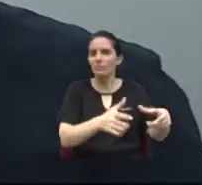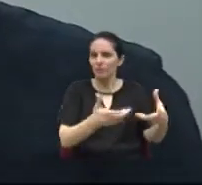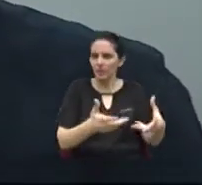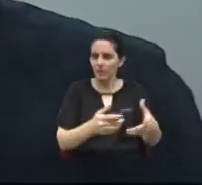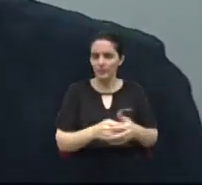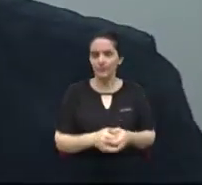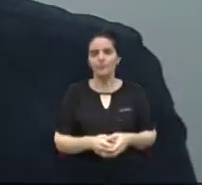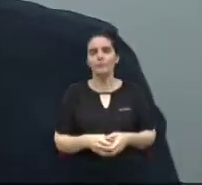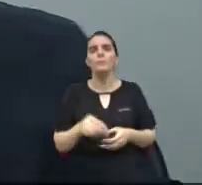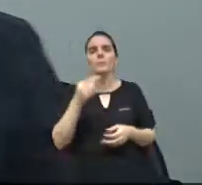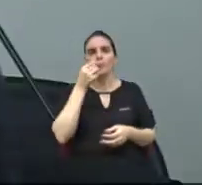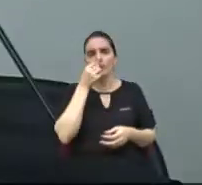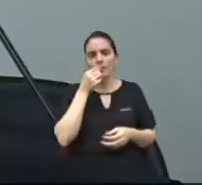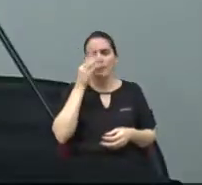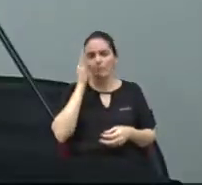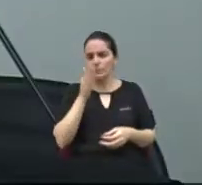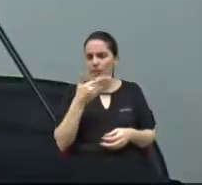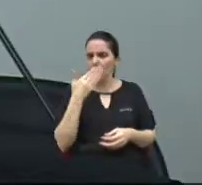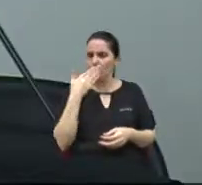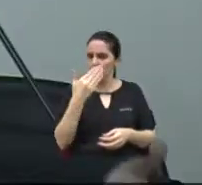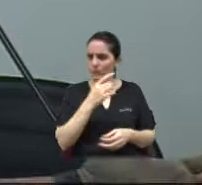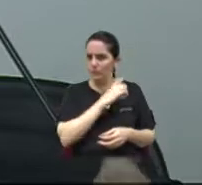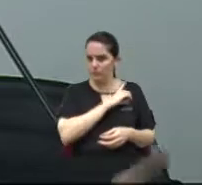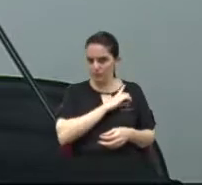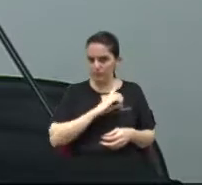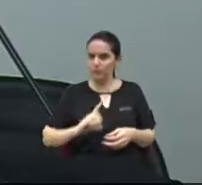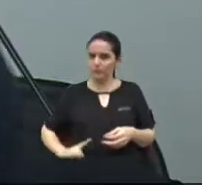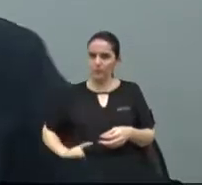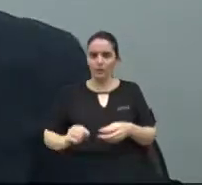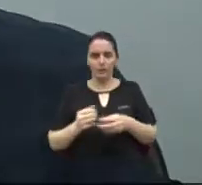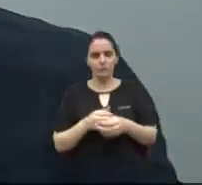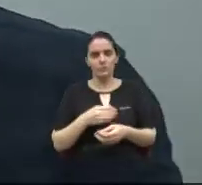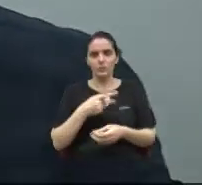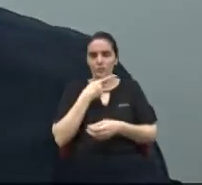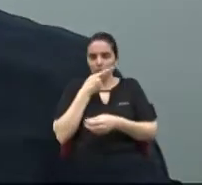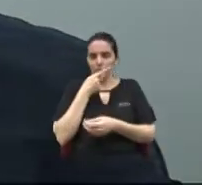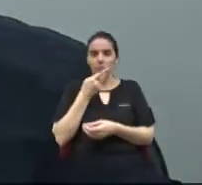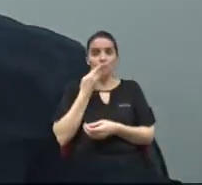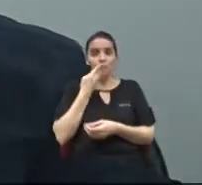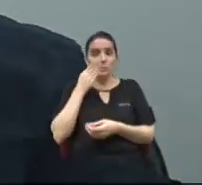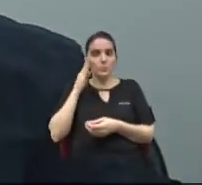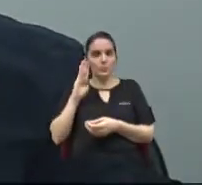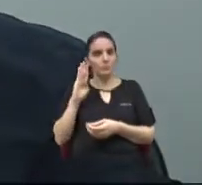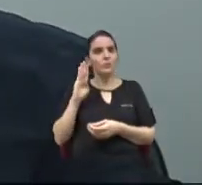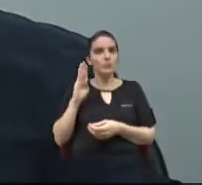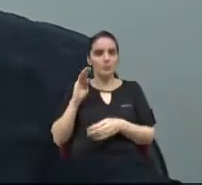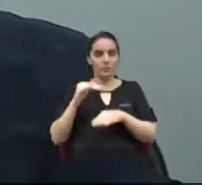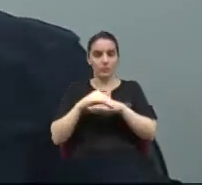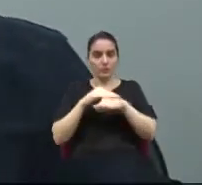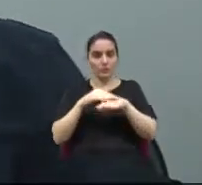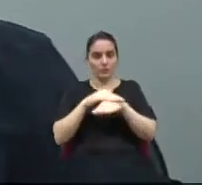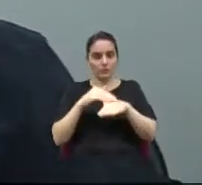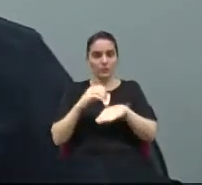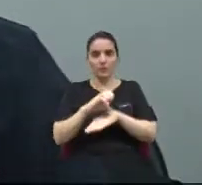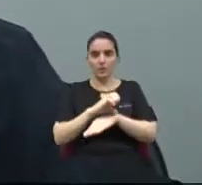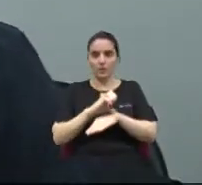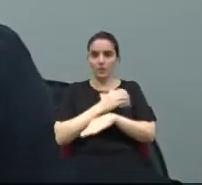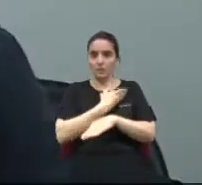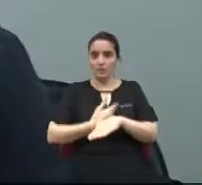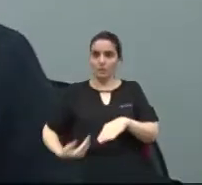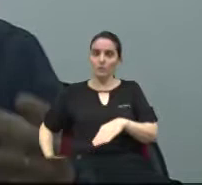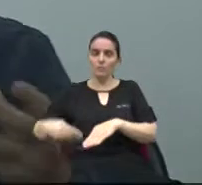deputado Carlos César, que se comprometeu a falar com o governador Márcio França.